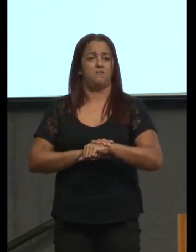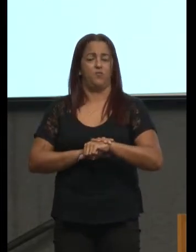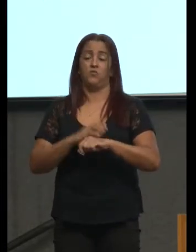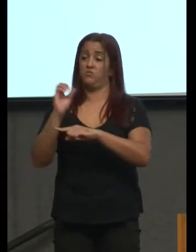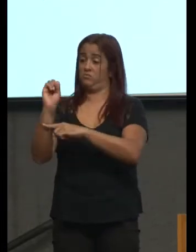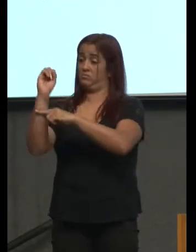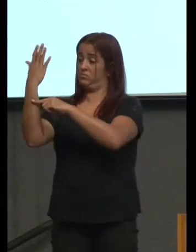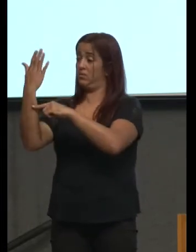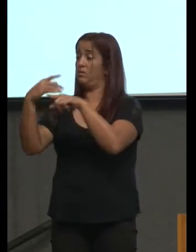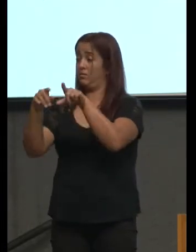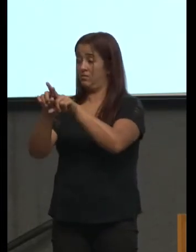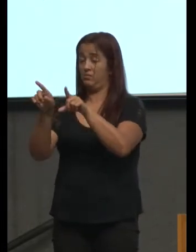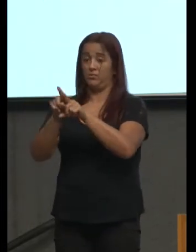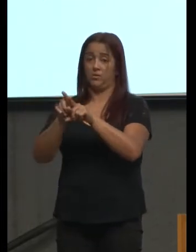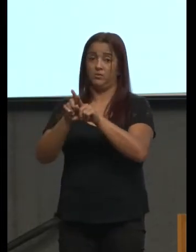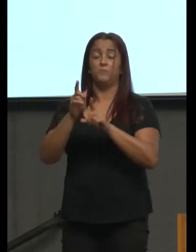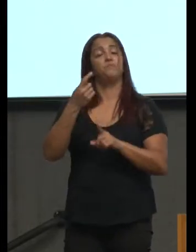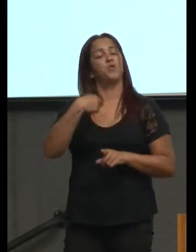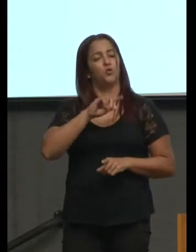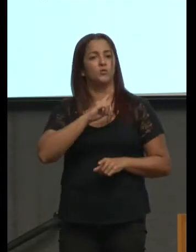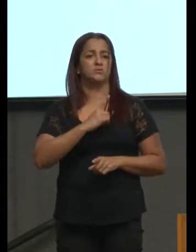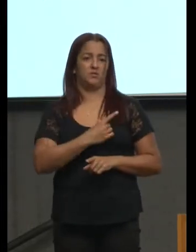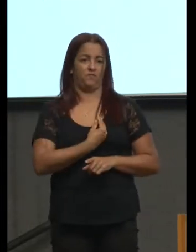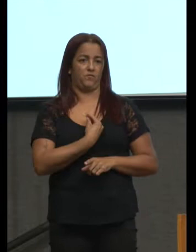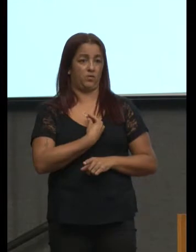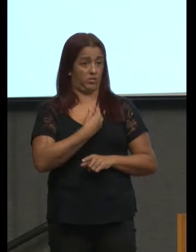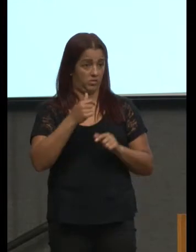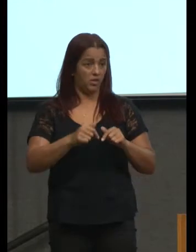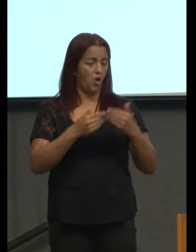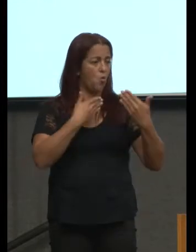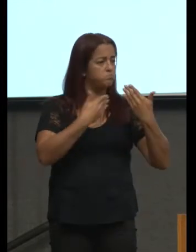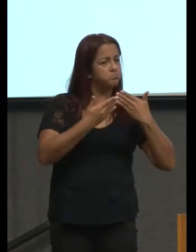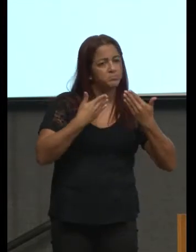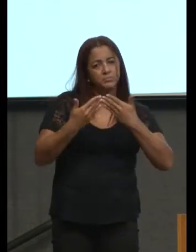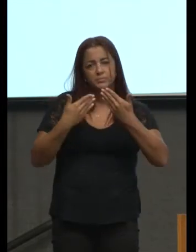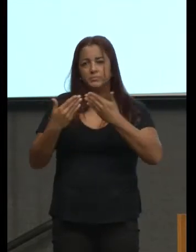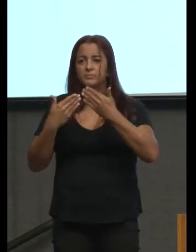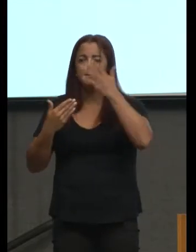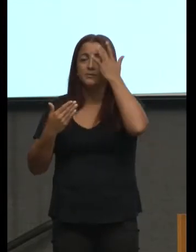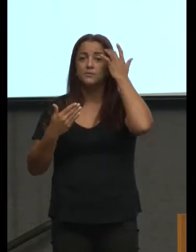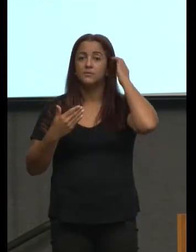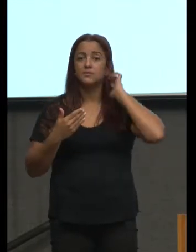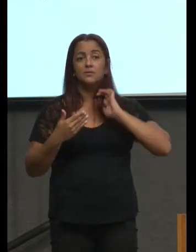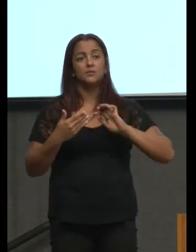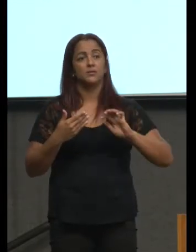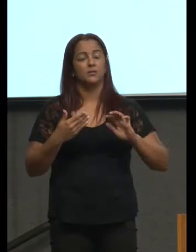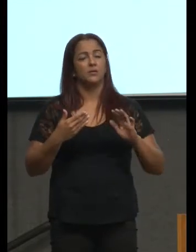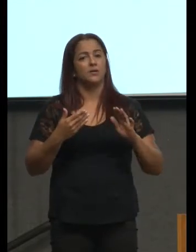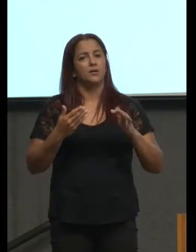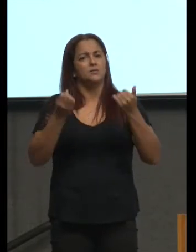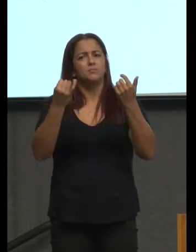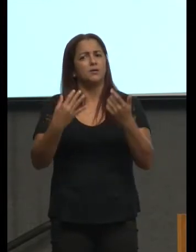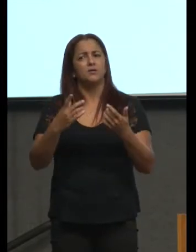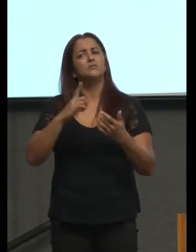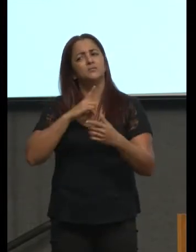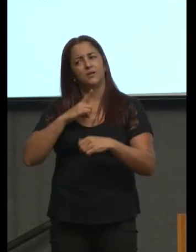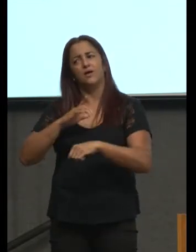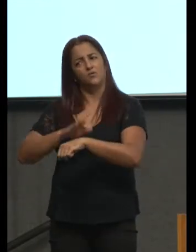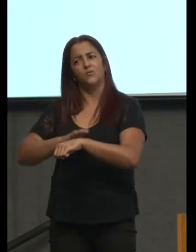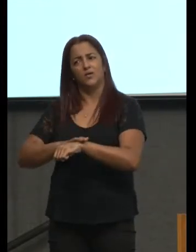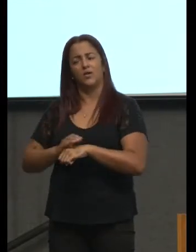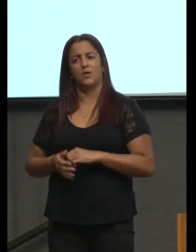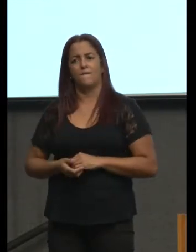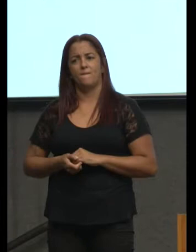esse acontecimento nós estamos aqui conversando falando para vocês isso está no tempo